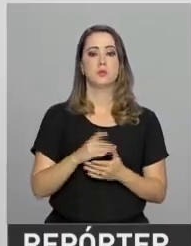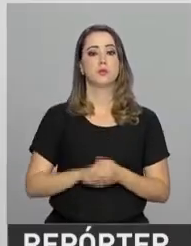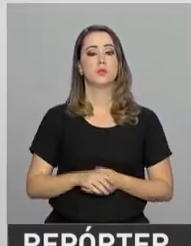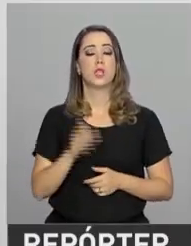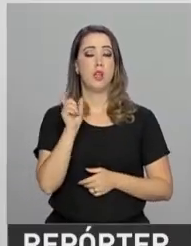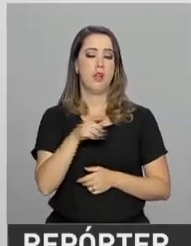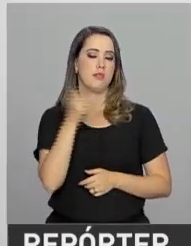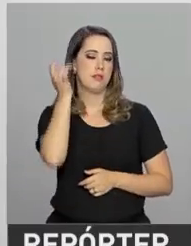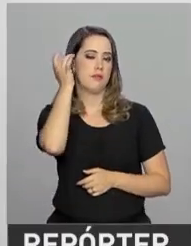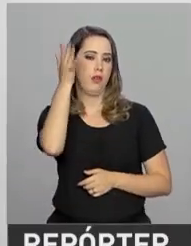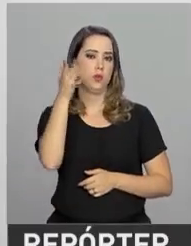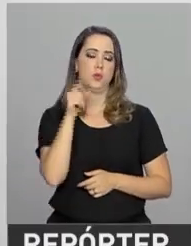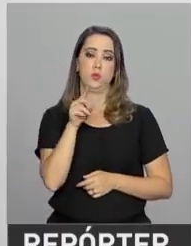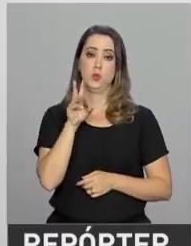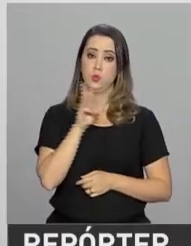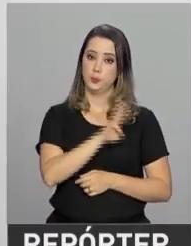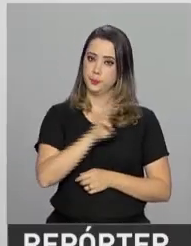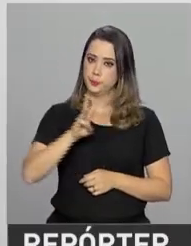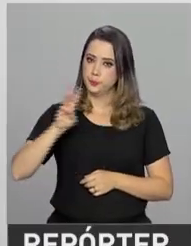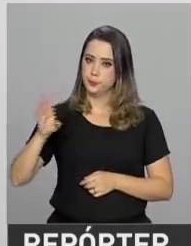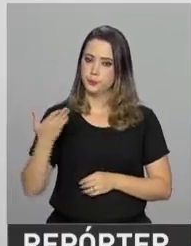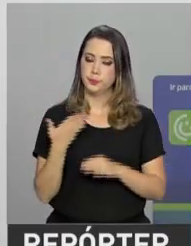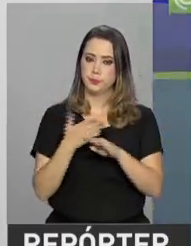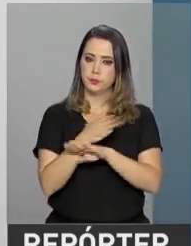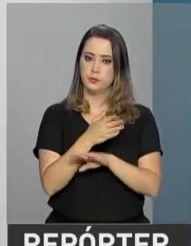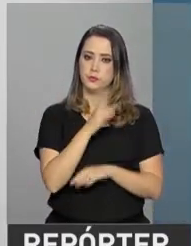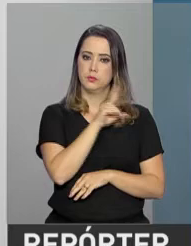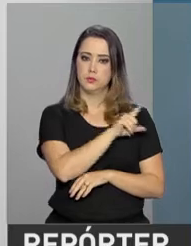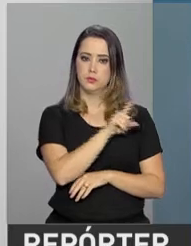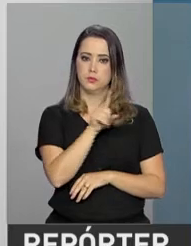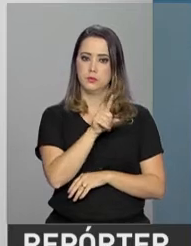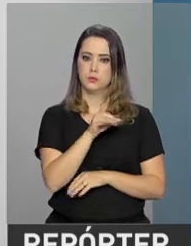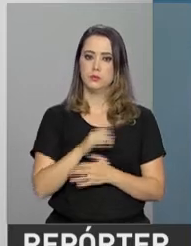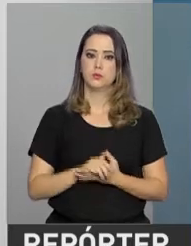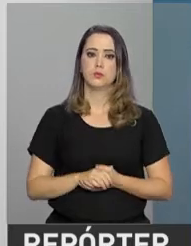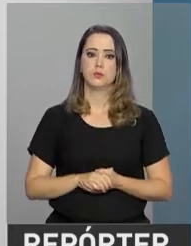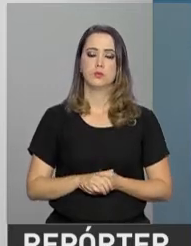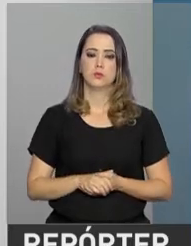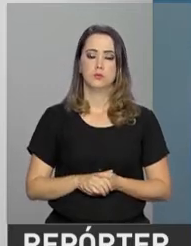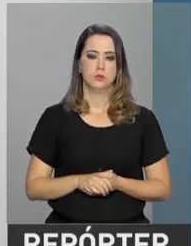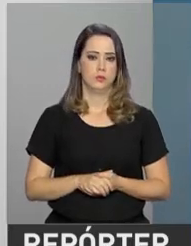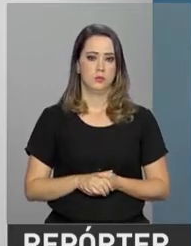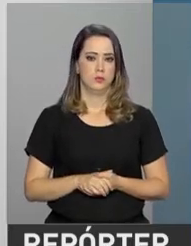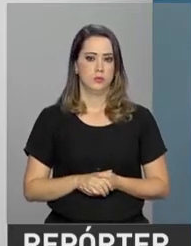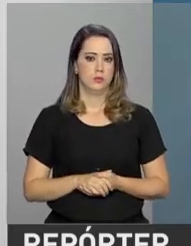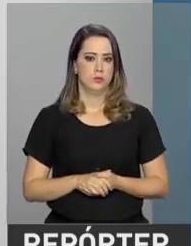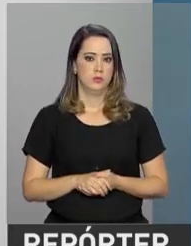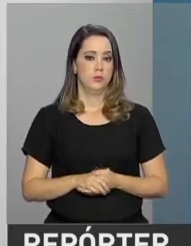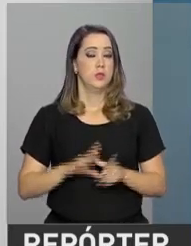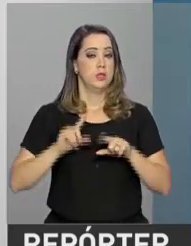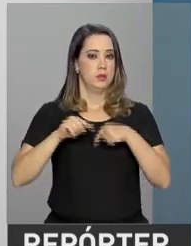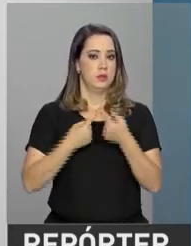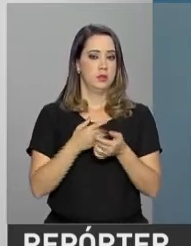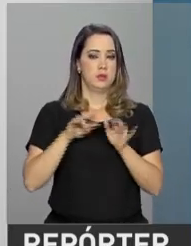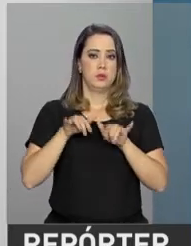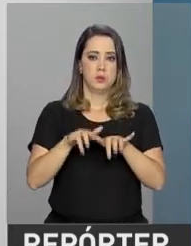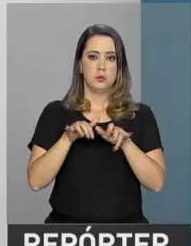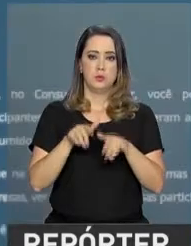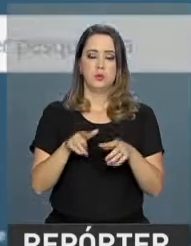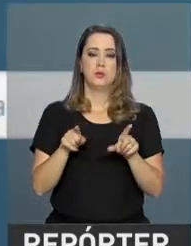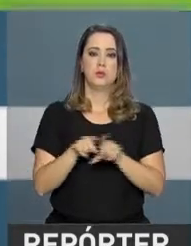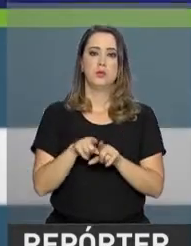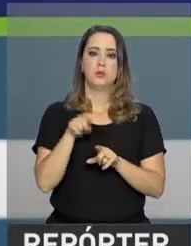questão, é muito simples. O cliente deve acessar a plataforma consumidor.gov.br e fazer o